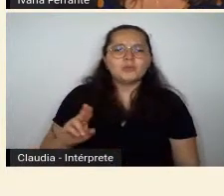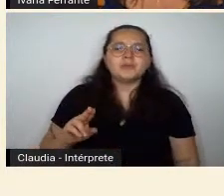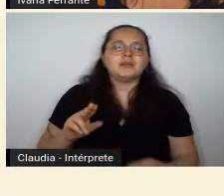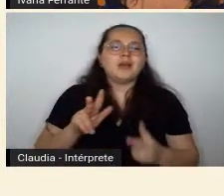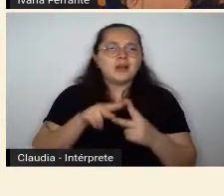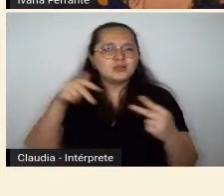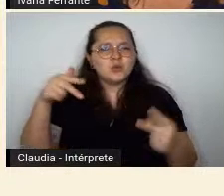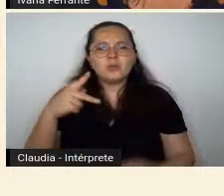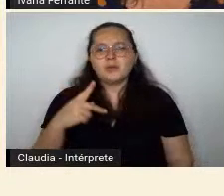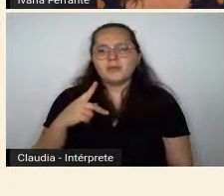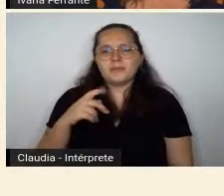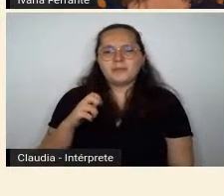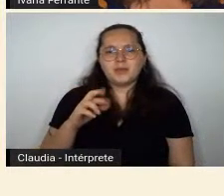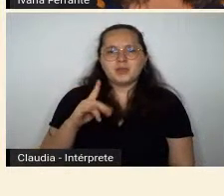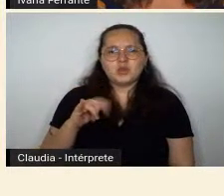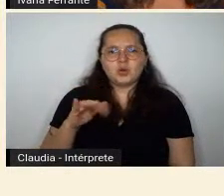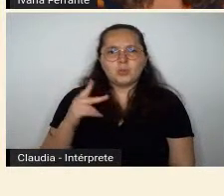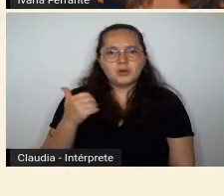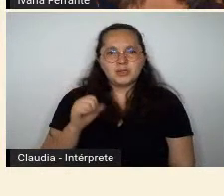difuso,